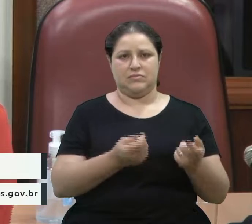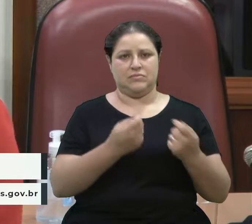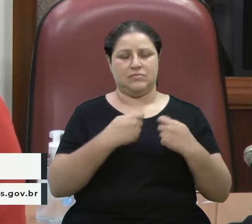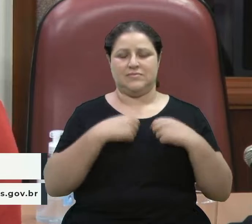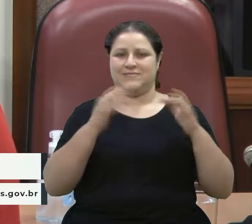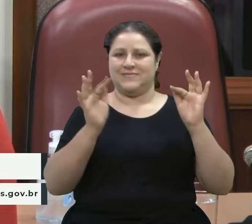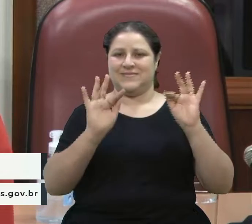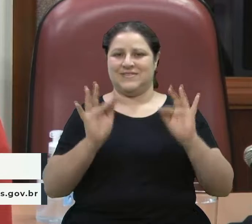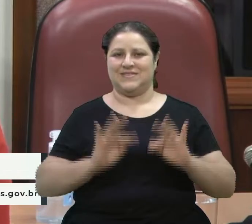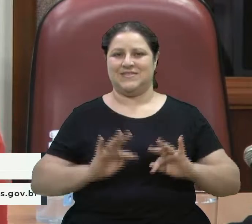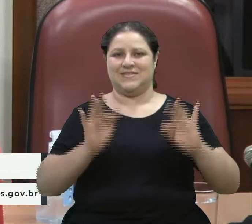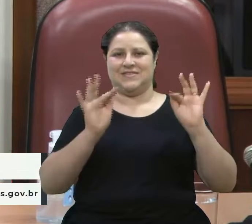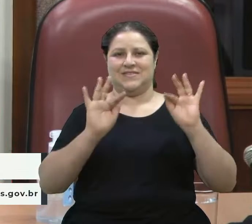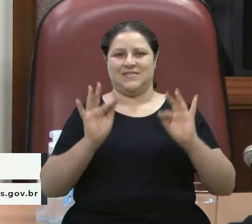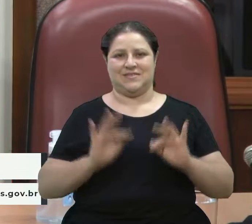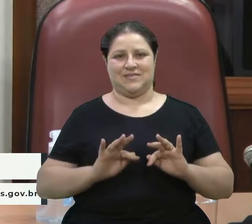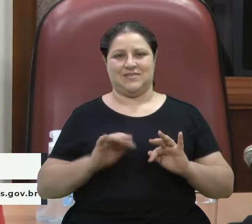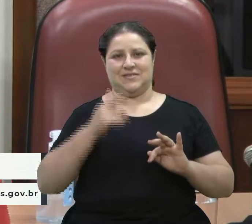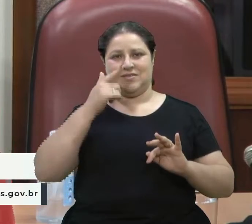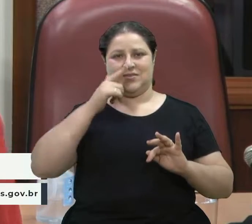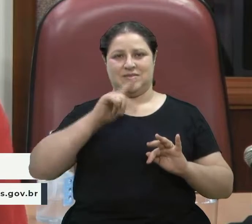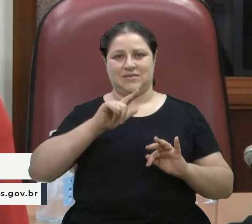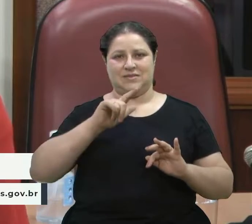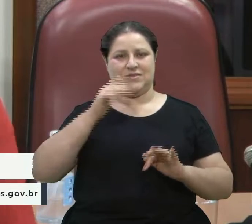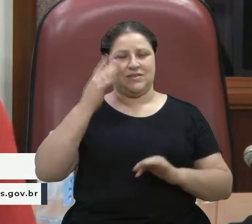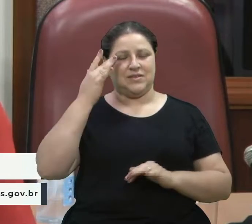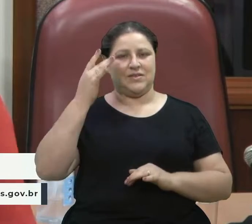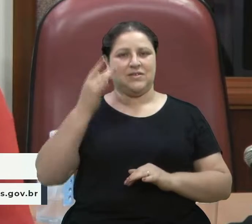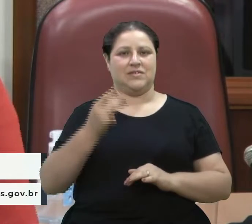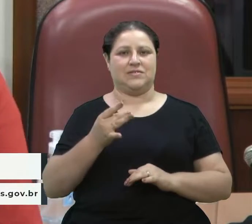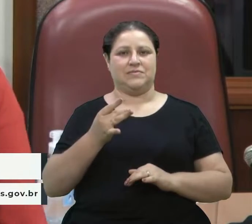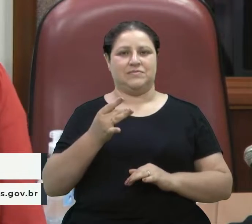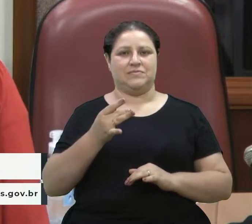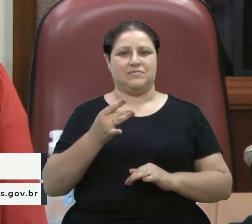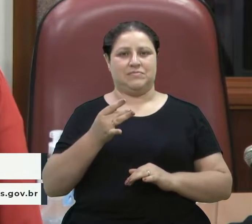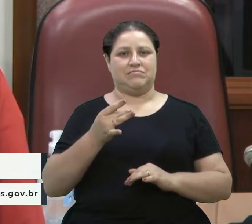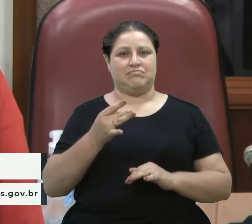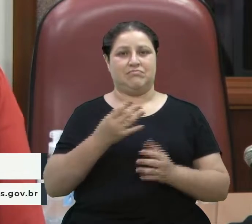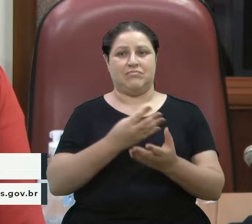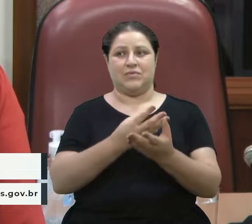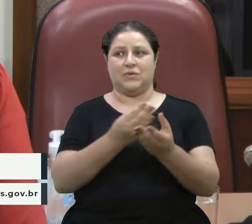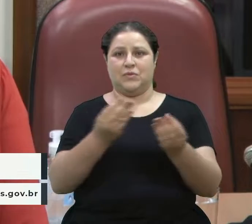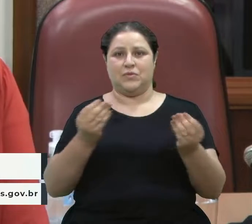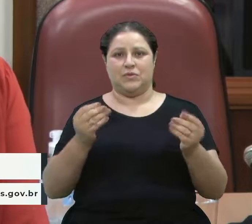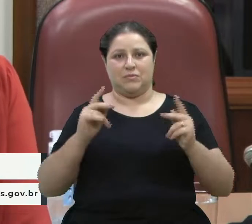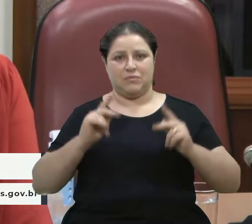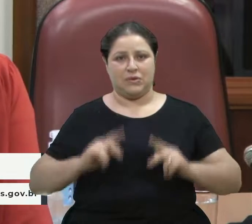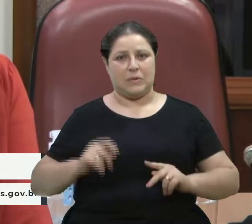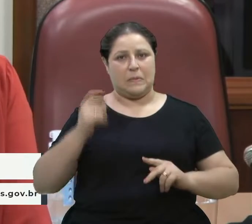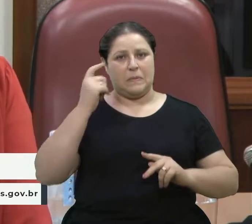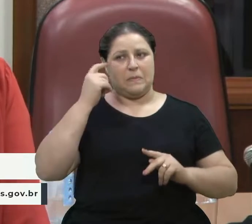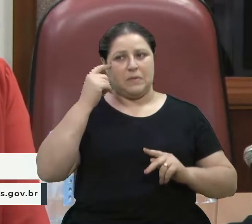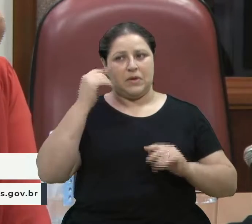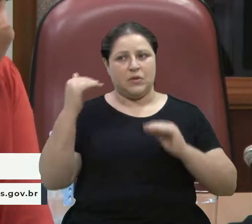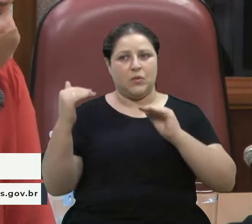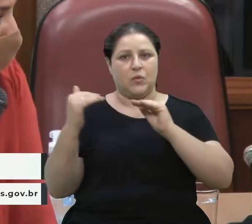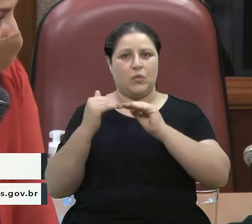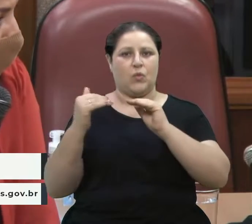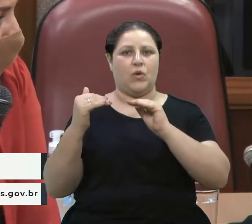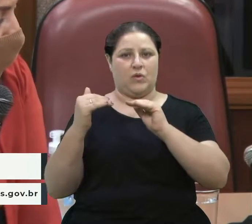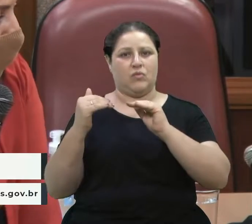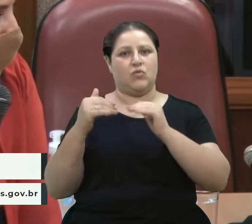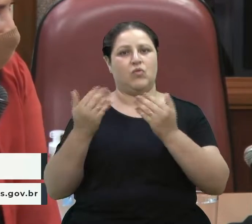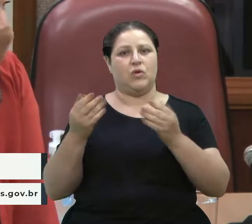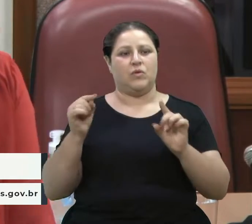felizes a gente conseguir compreender quando várias pessoas estão pensando da mesma forma e qual o objetivo